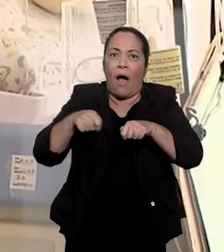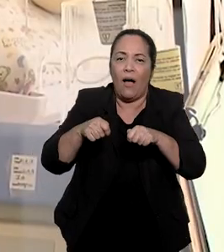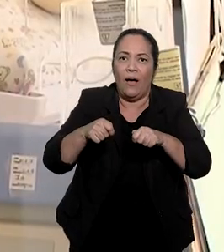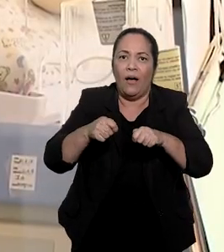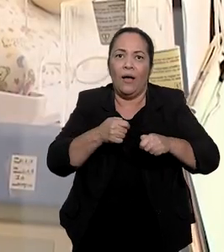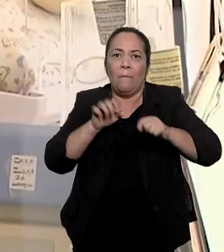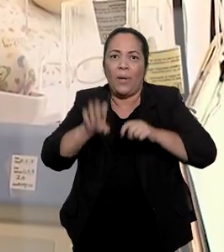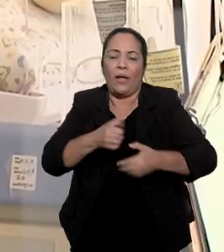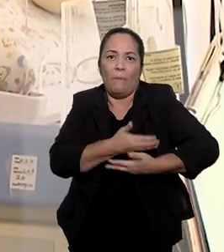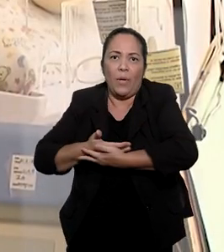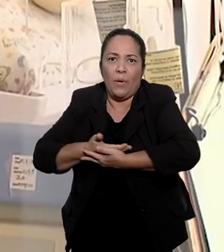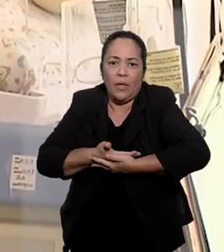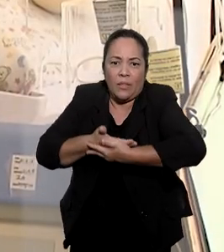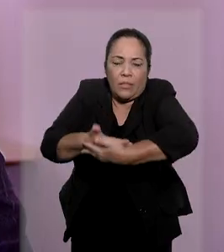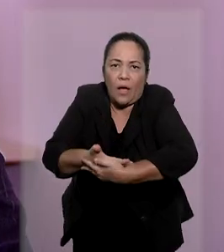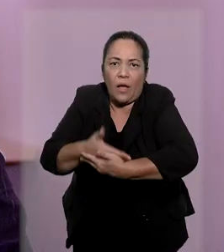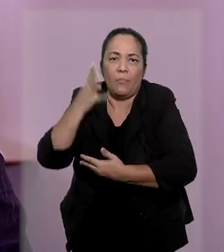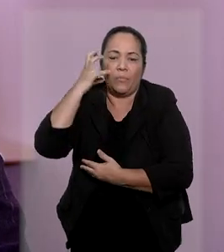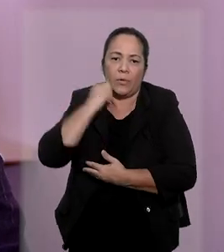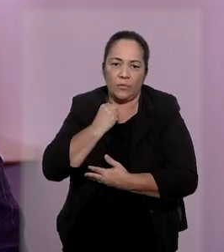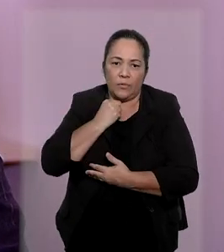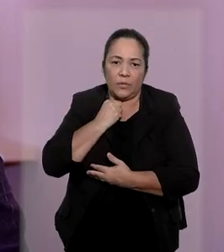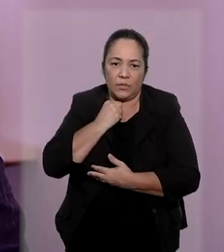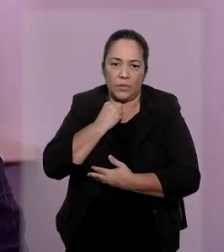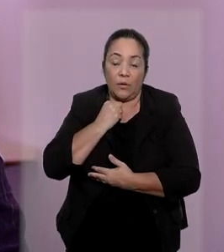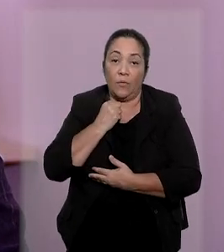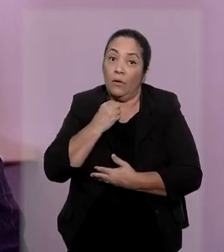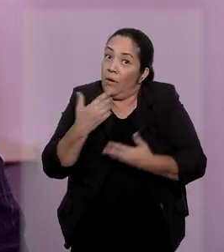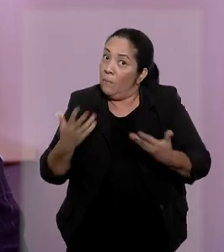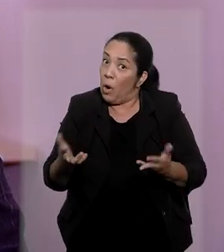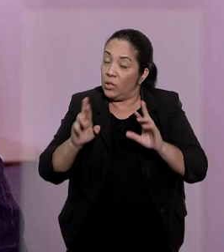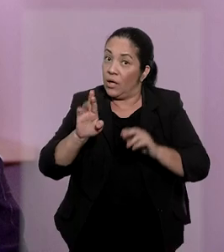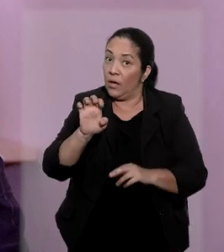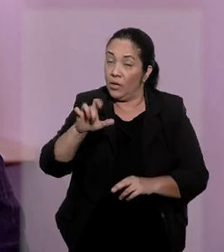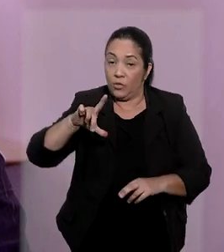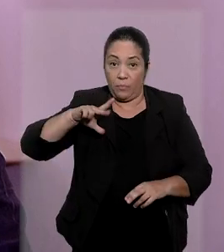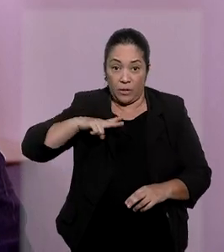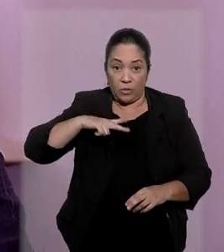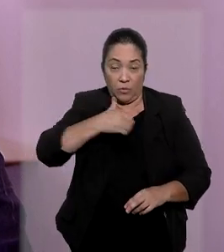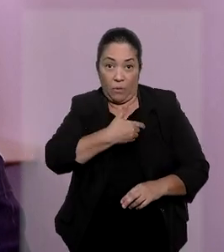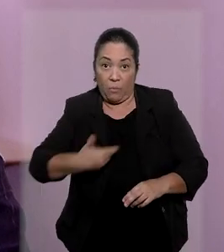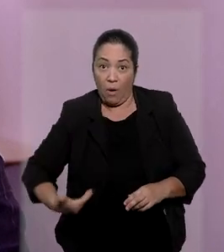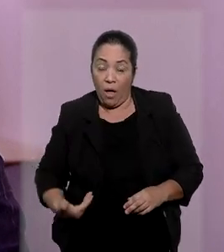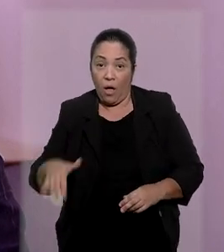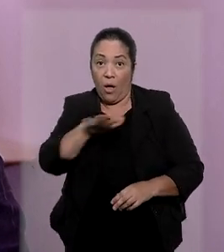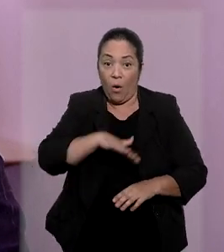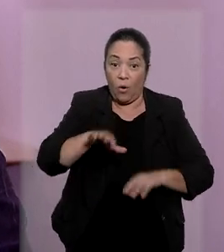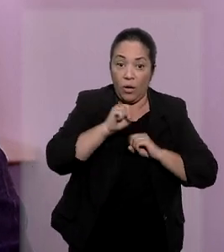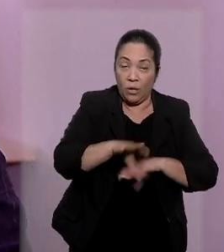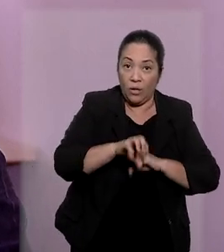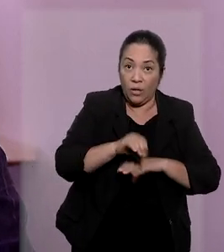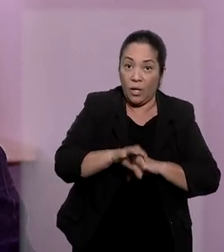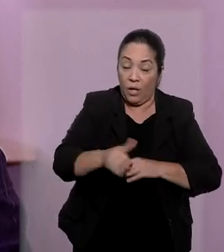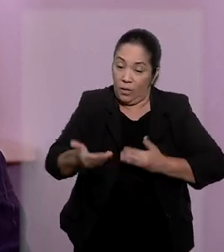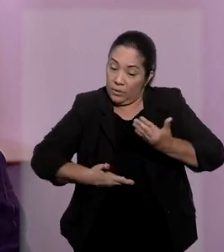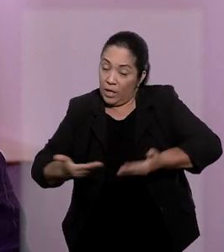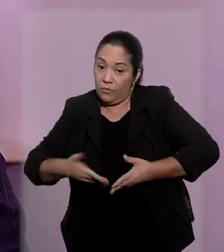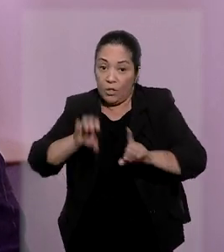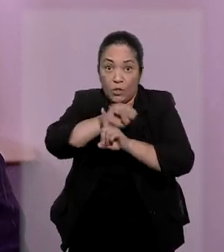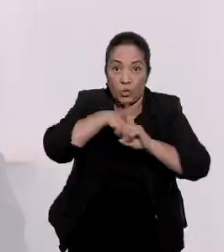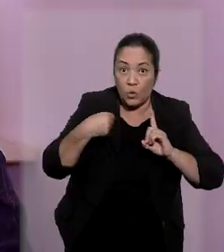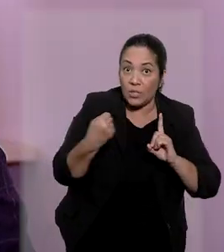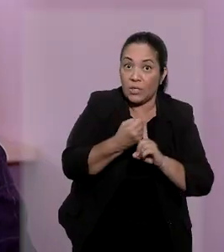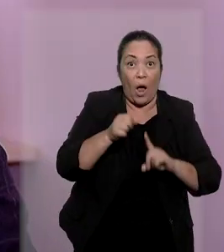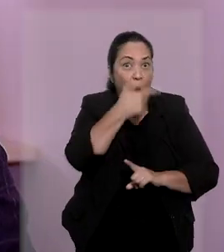pode dar a criança em adoção. A rede pública de saúde, ou mesmo a rede particular, unidades de ensino, unidades de serviço